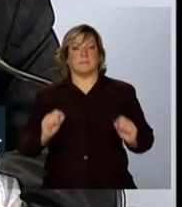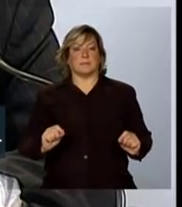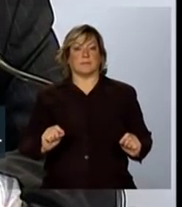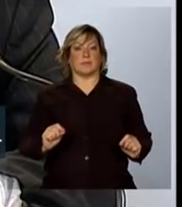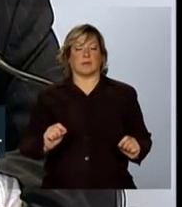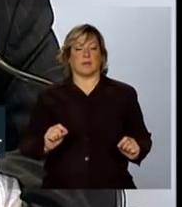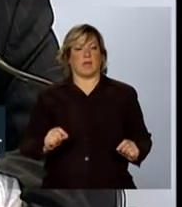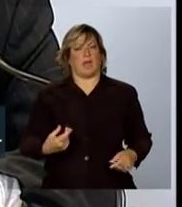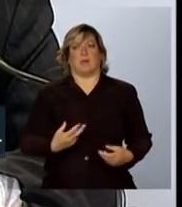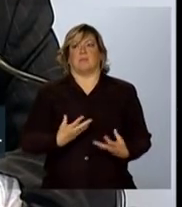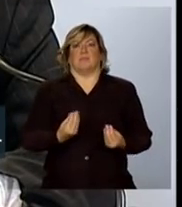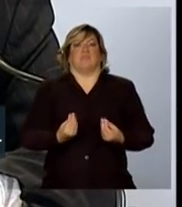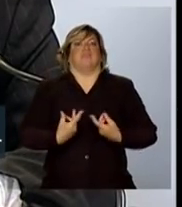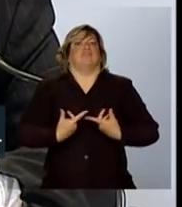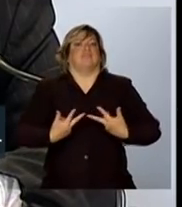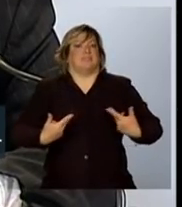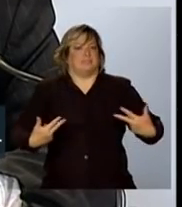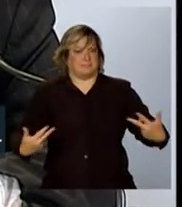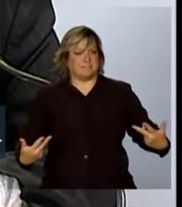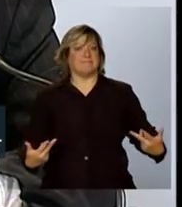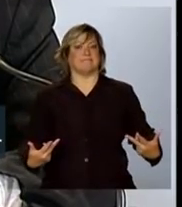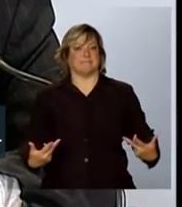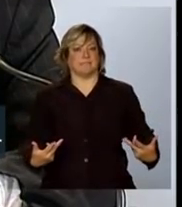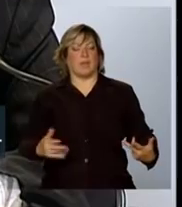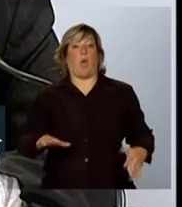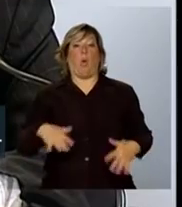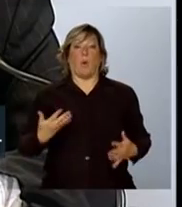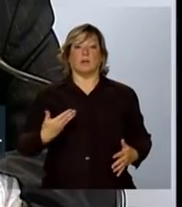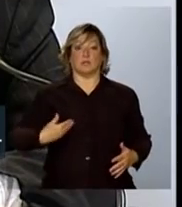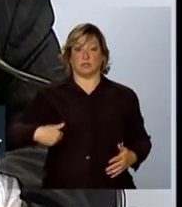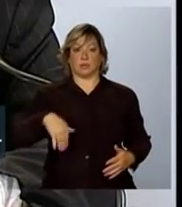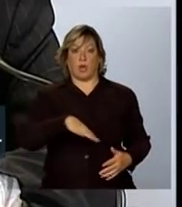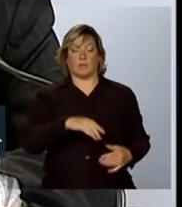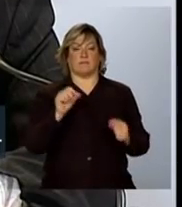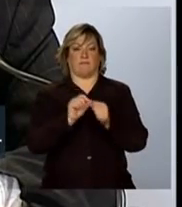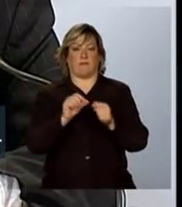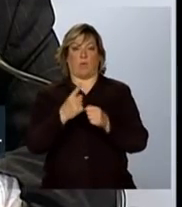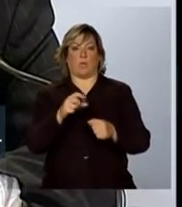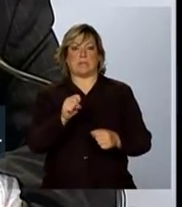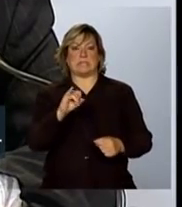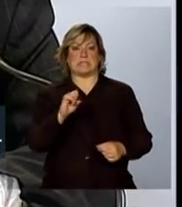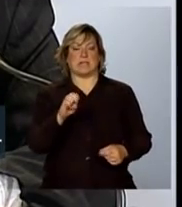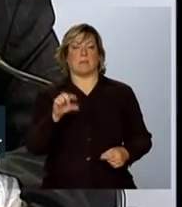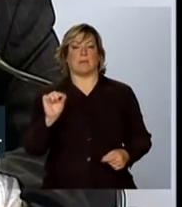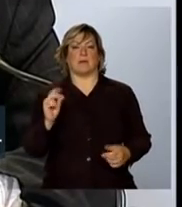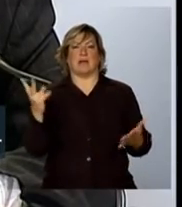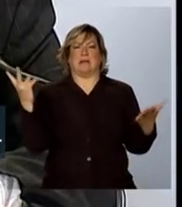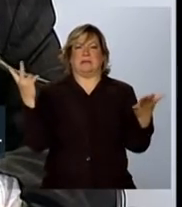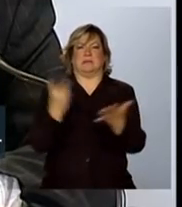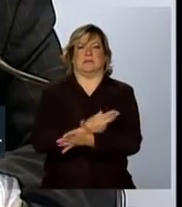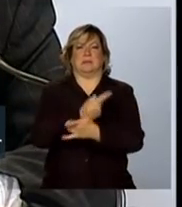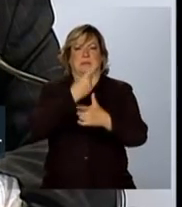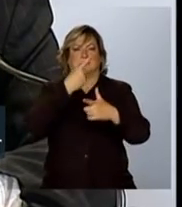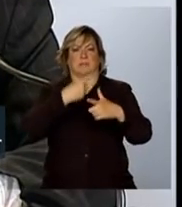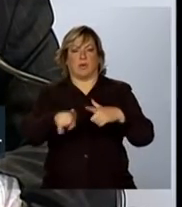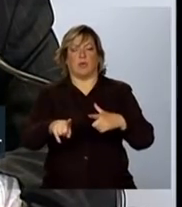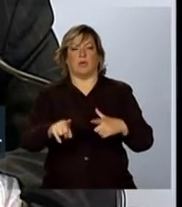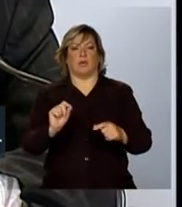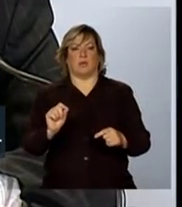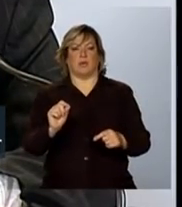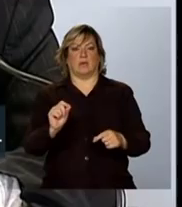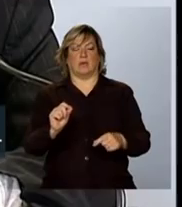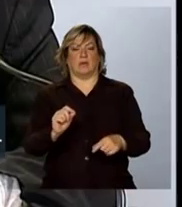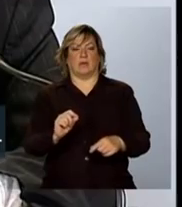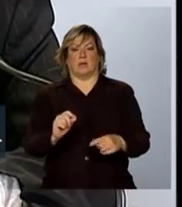na verdade, é infinita. Você, quando lida com um sistema que se torna caótico de uma hora para outra,